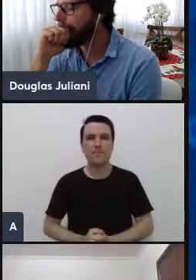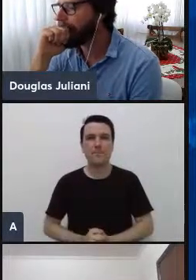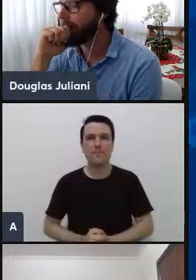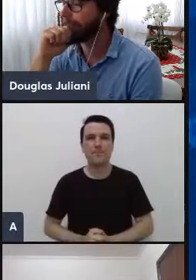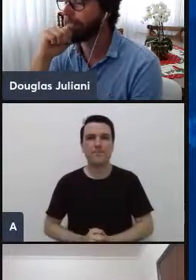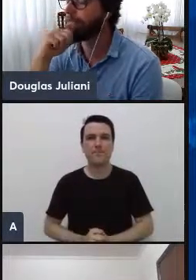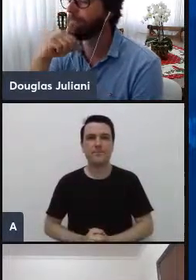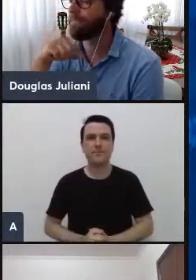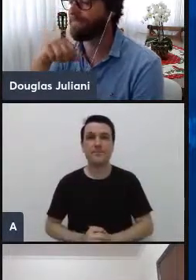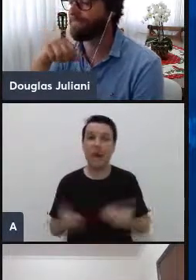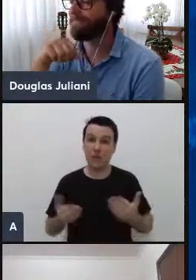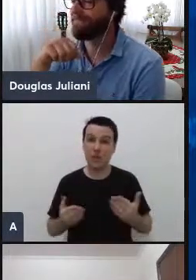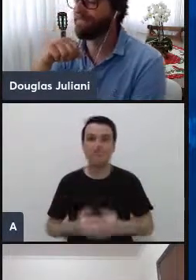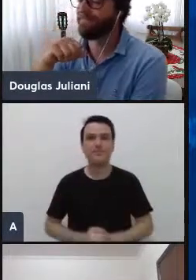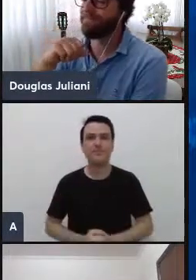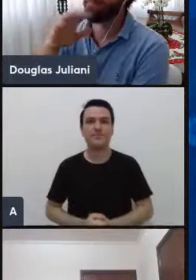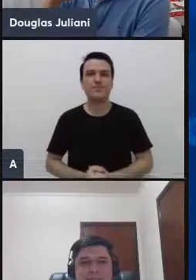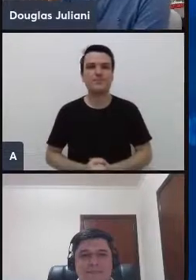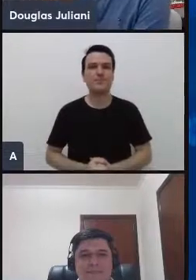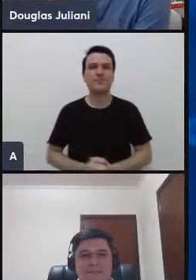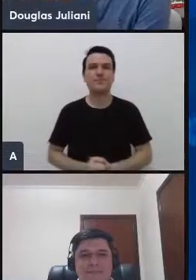por hora e